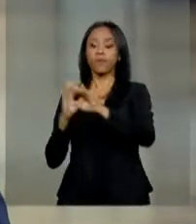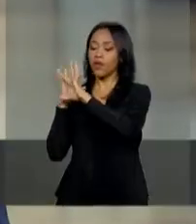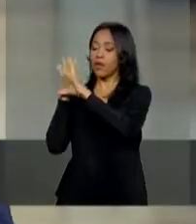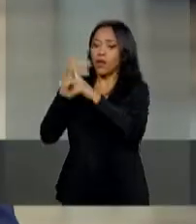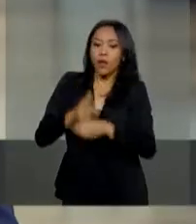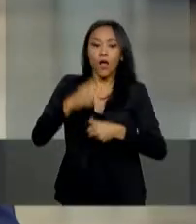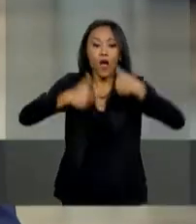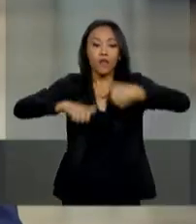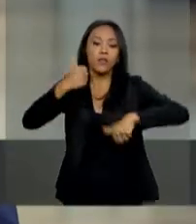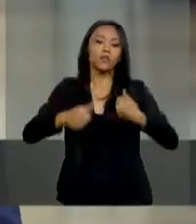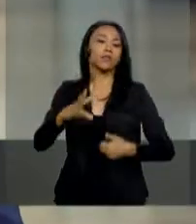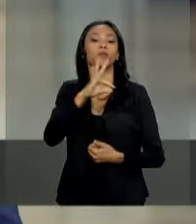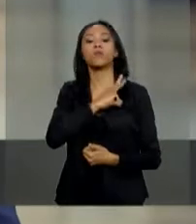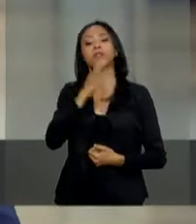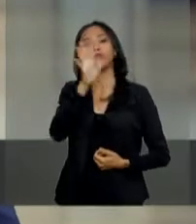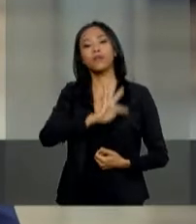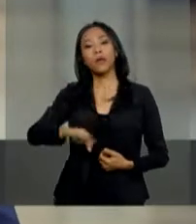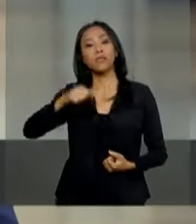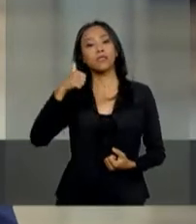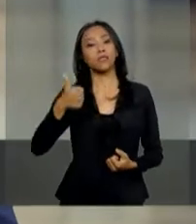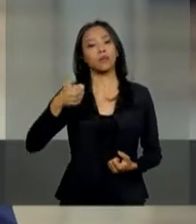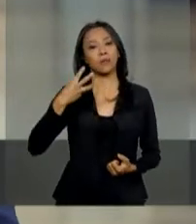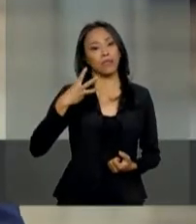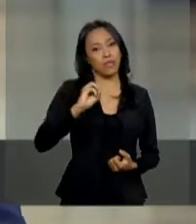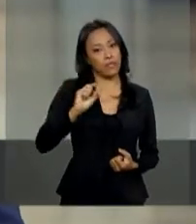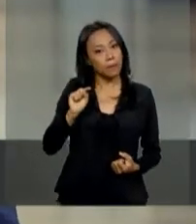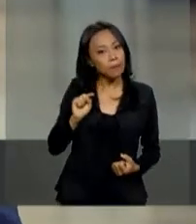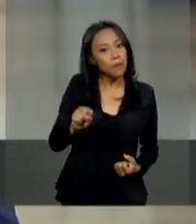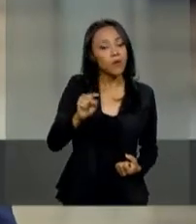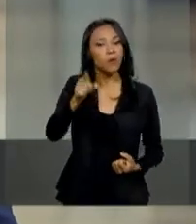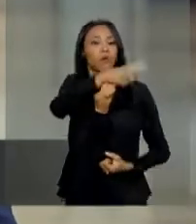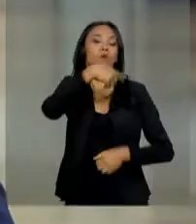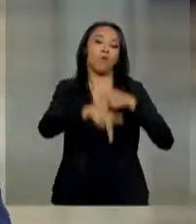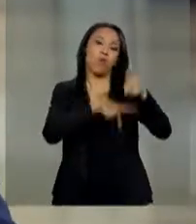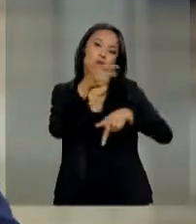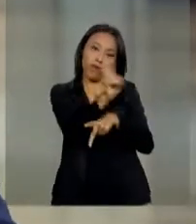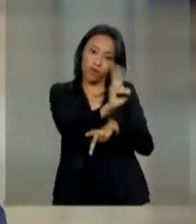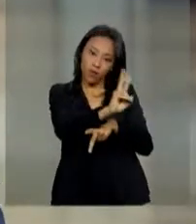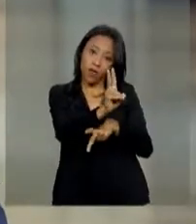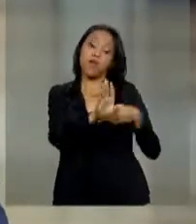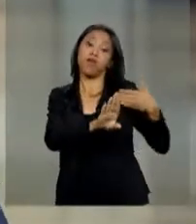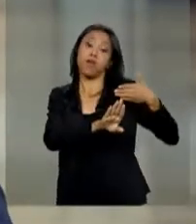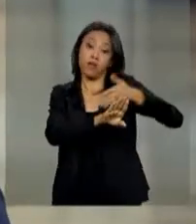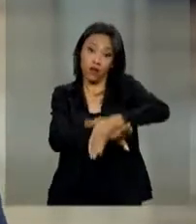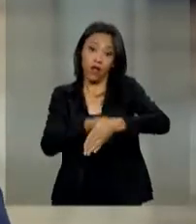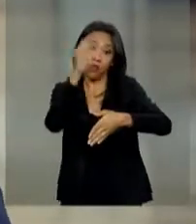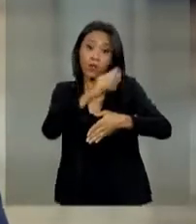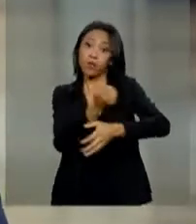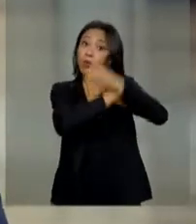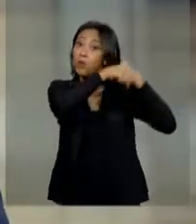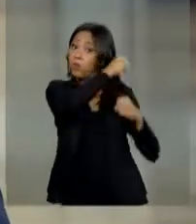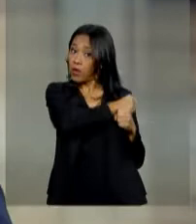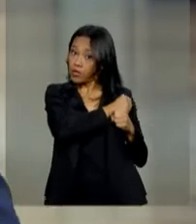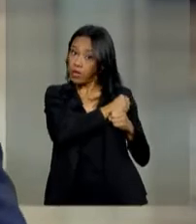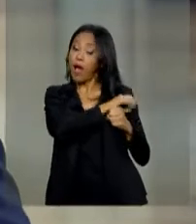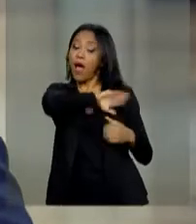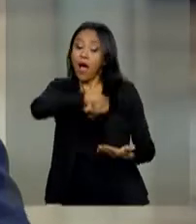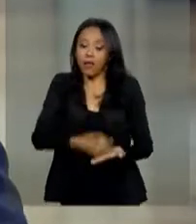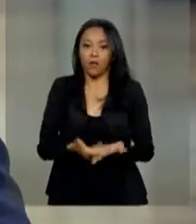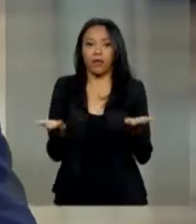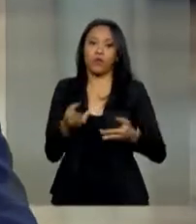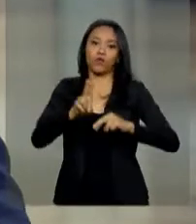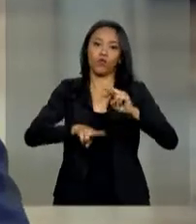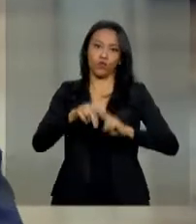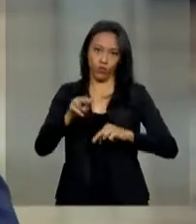Polícia Federal, cerca de 130 mil venezuelanos entraram no Brasil do ano passado até junho deste ano. O